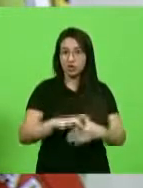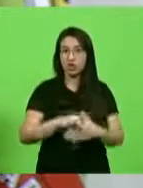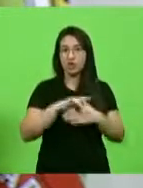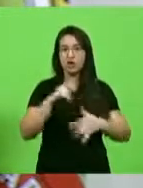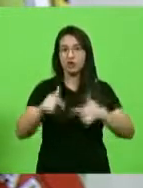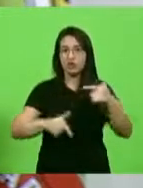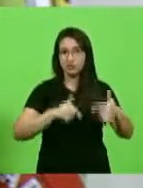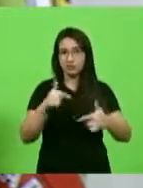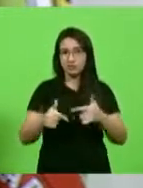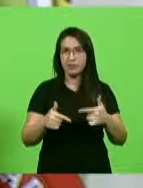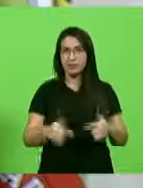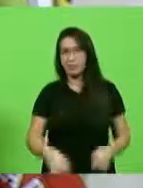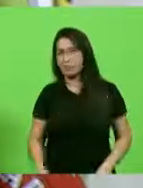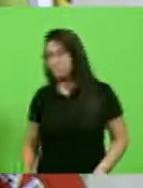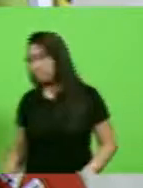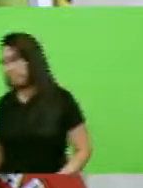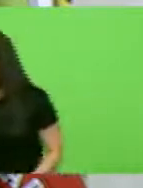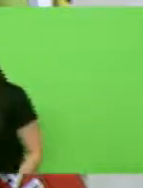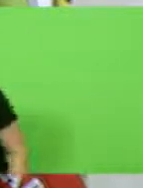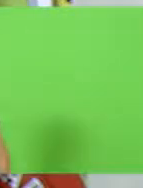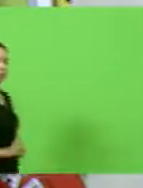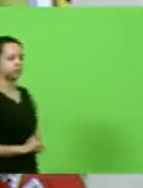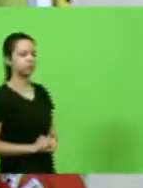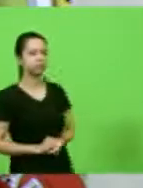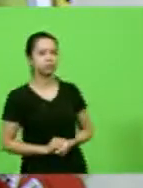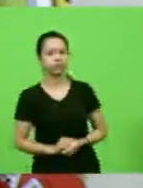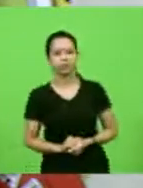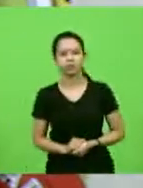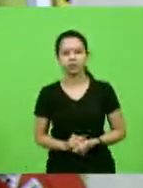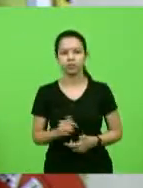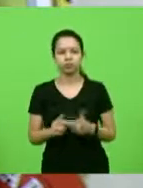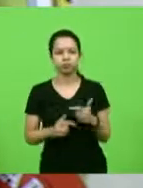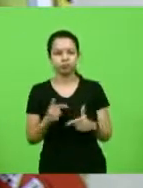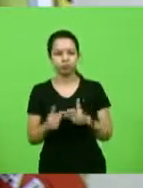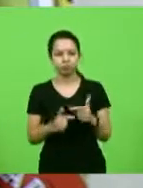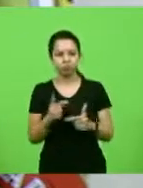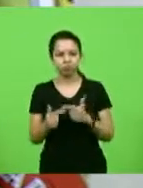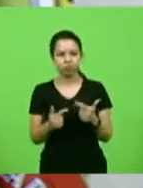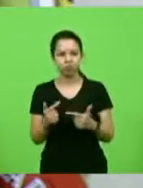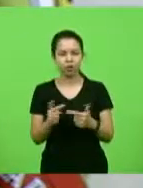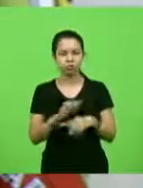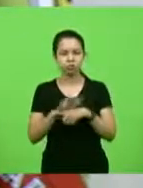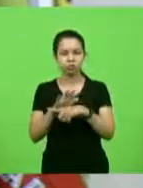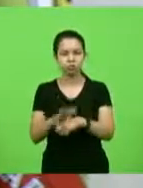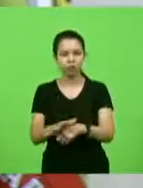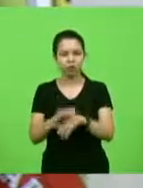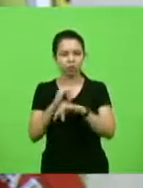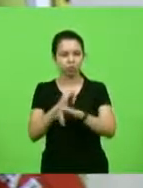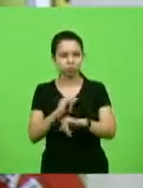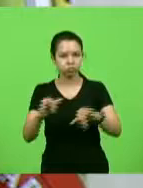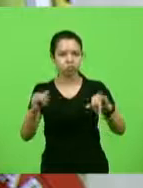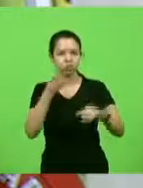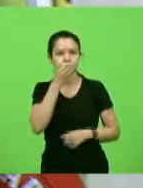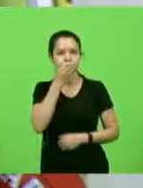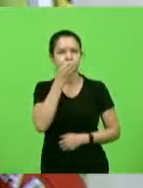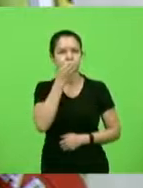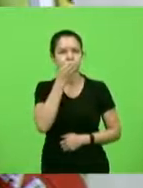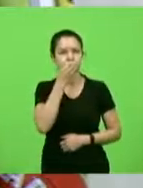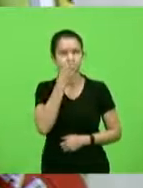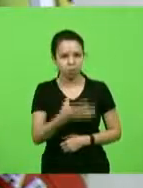para fazer com que notícias boas cheguem ao nosso meio.